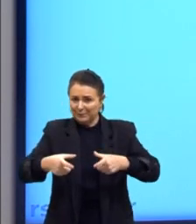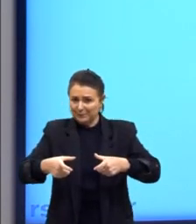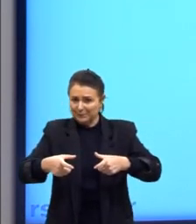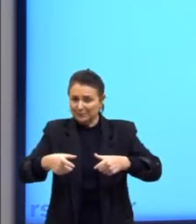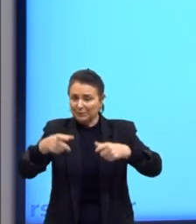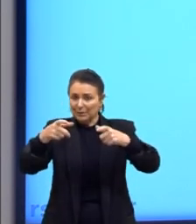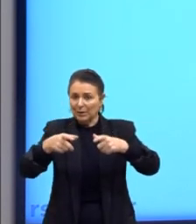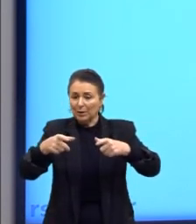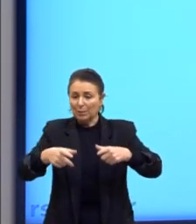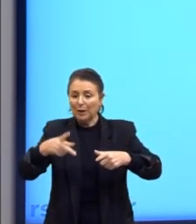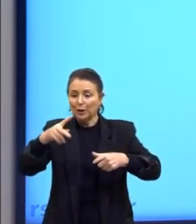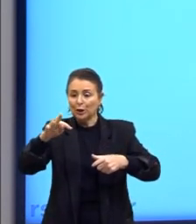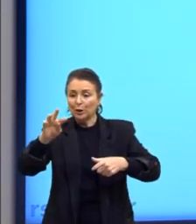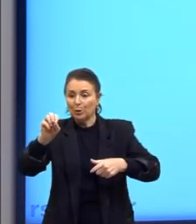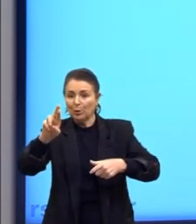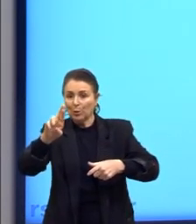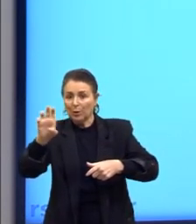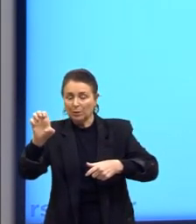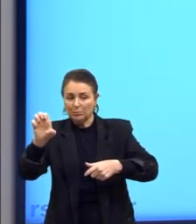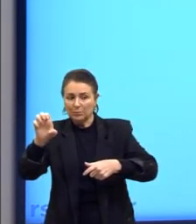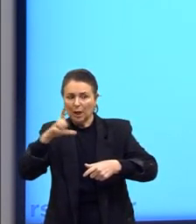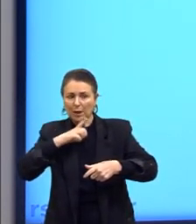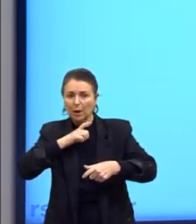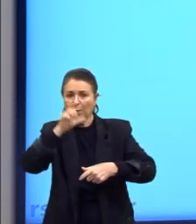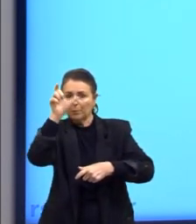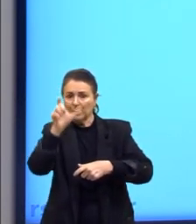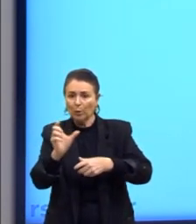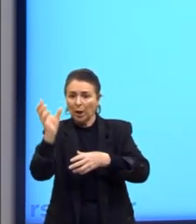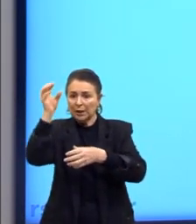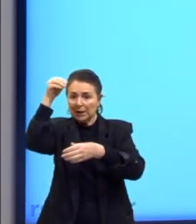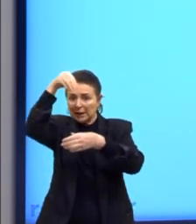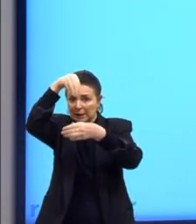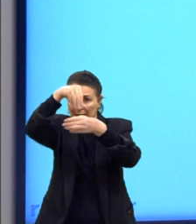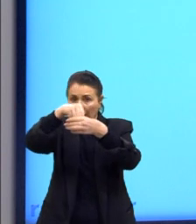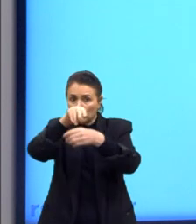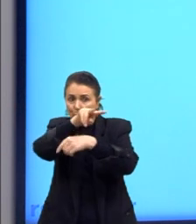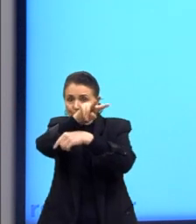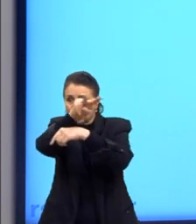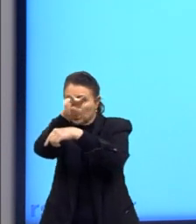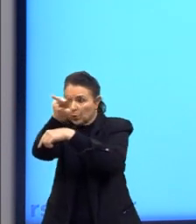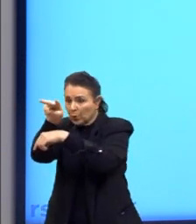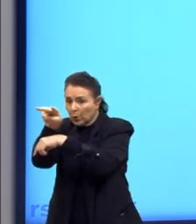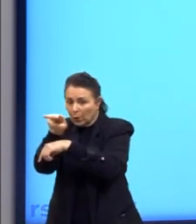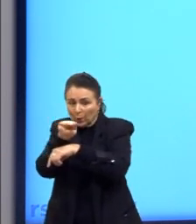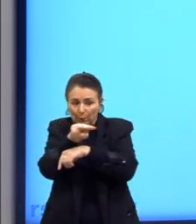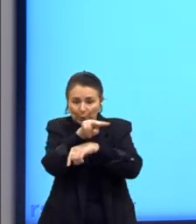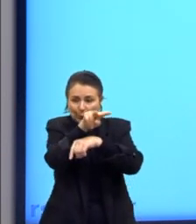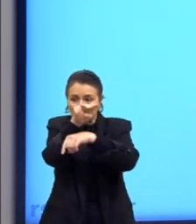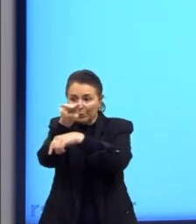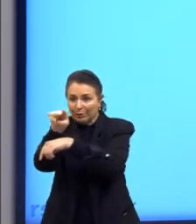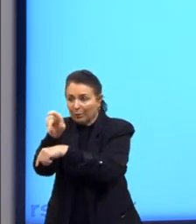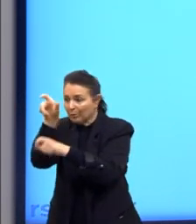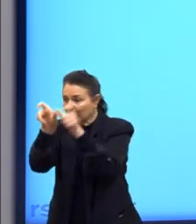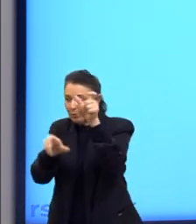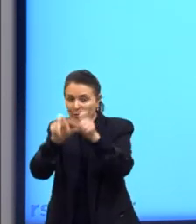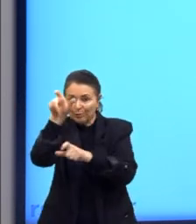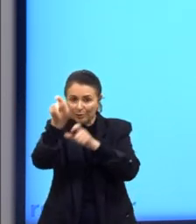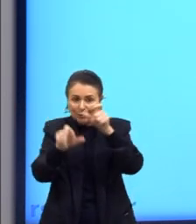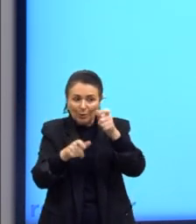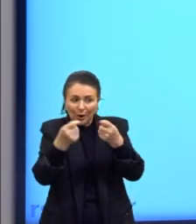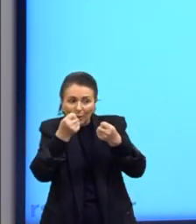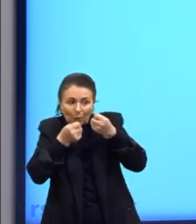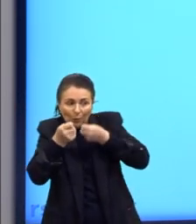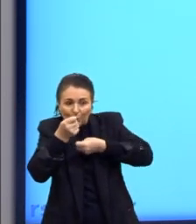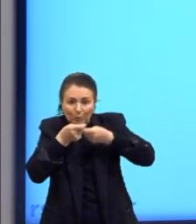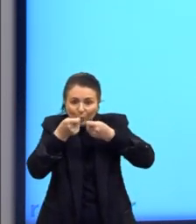uma torre em que o vigia, vigiava todas as pessoas, sejam nesse espaço, nesse controle